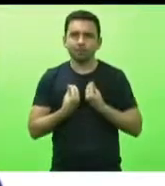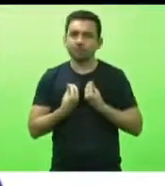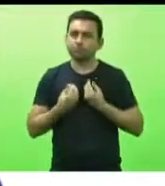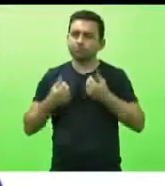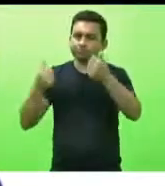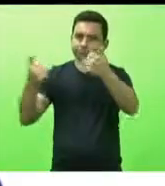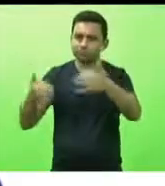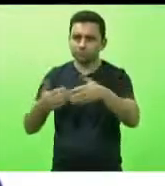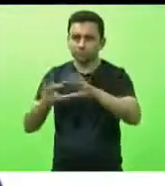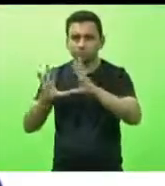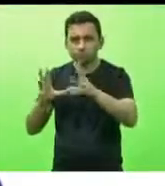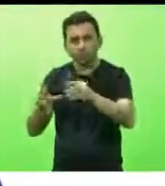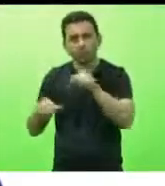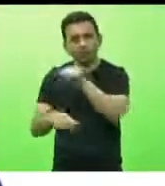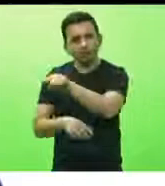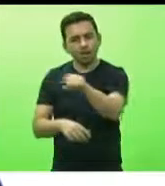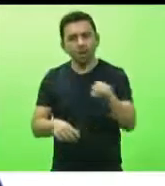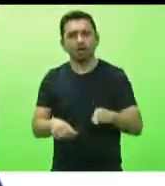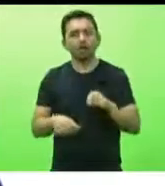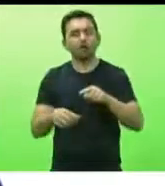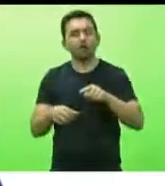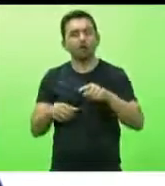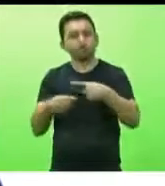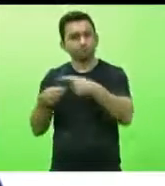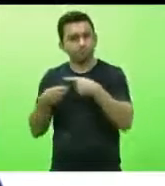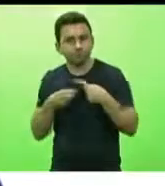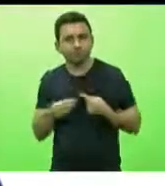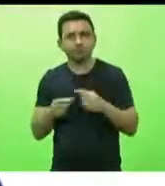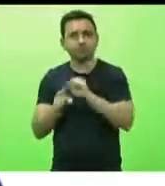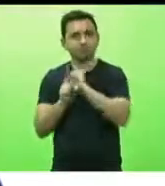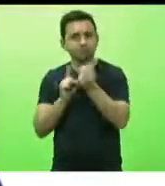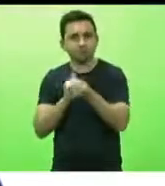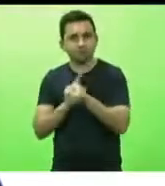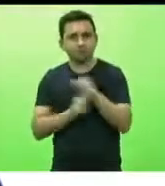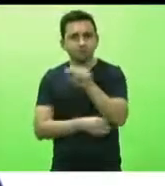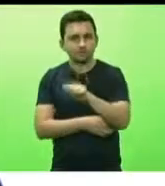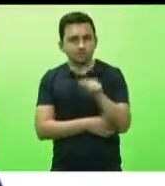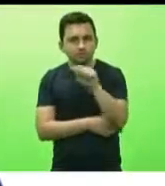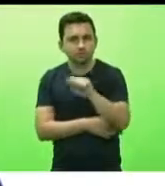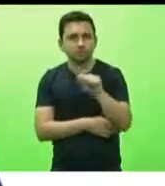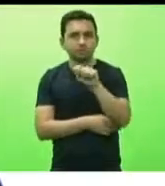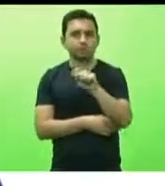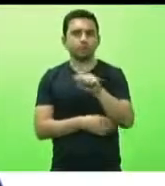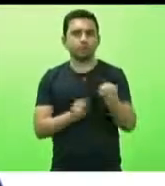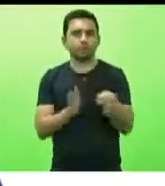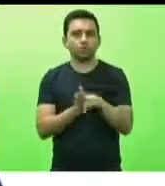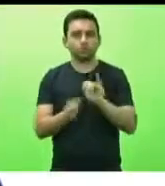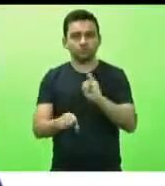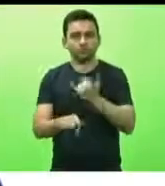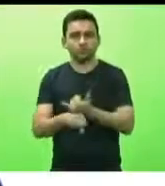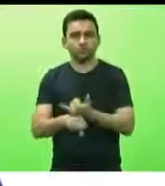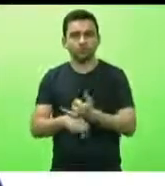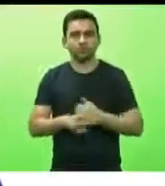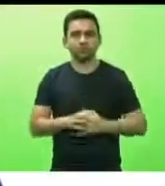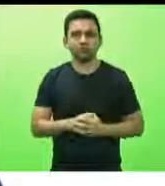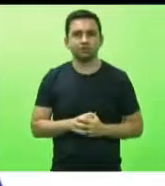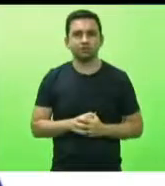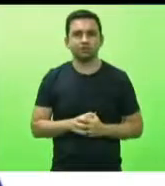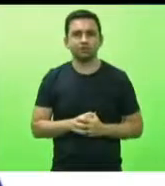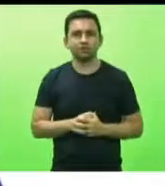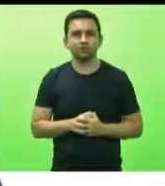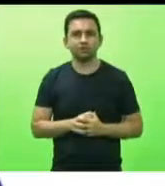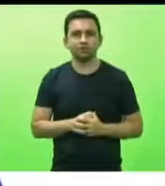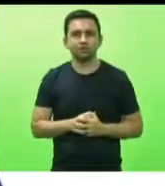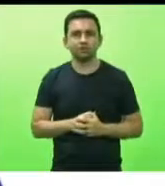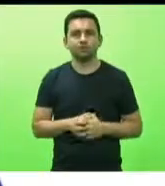entidades de classe, a Associação Comercial e Industrial de Joinville, porque justamente a malha viária,